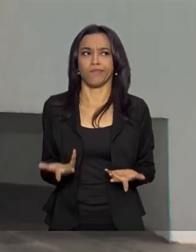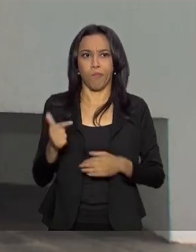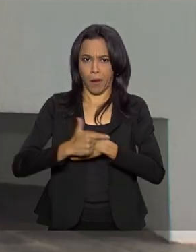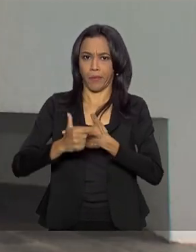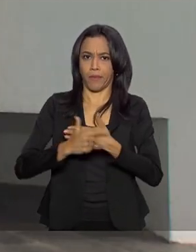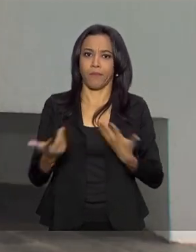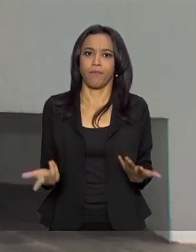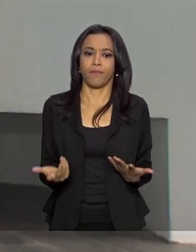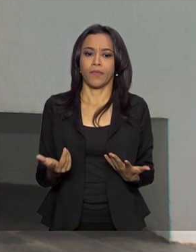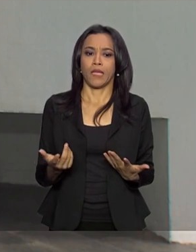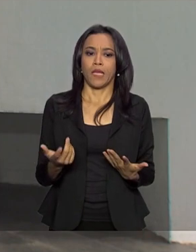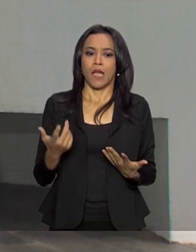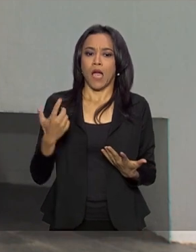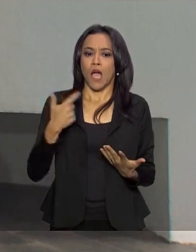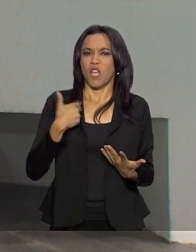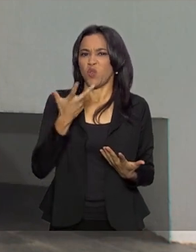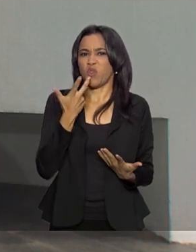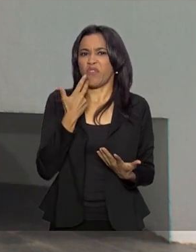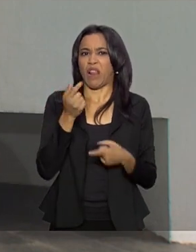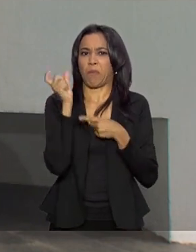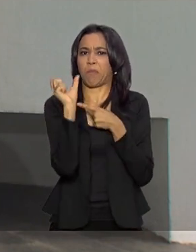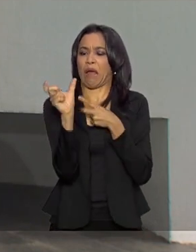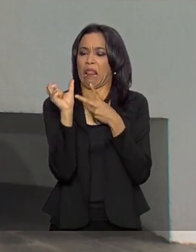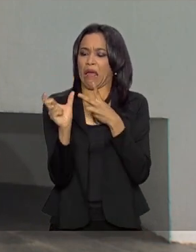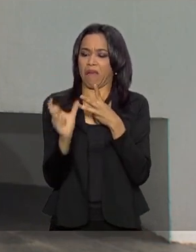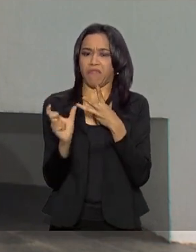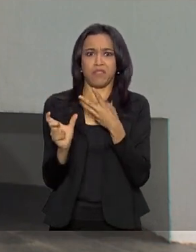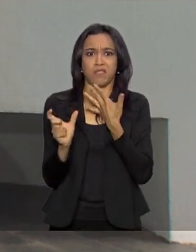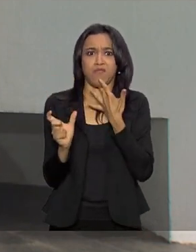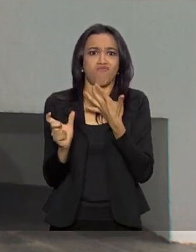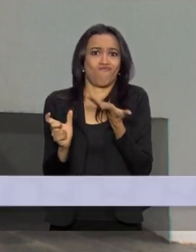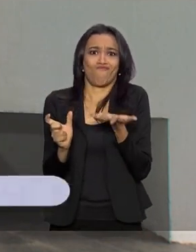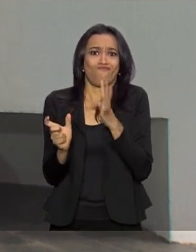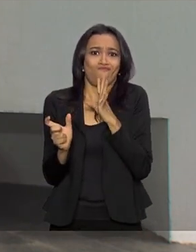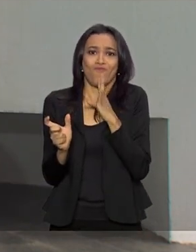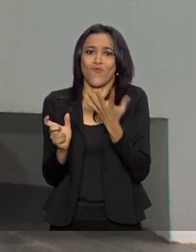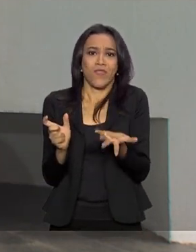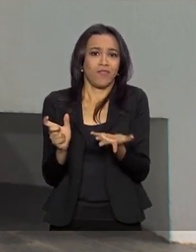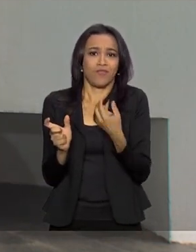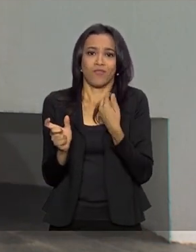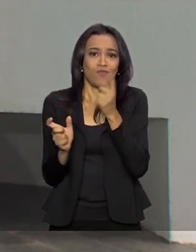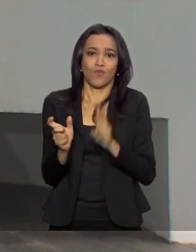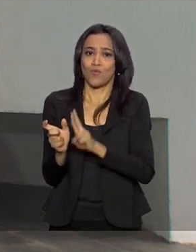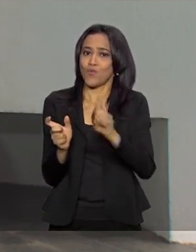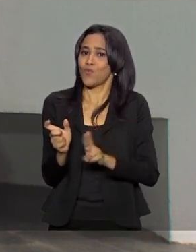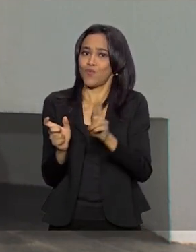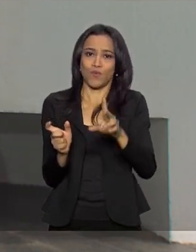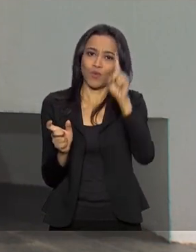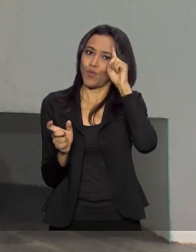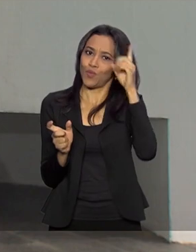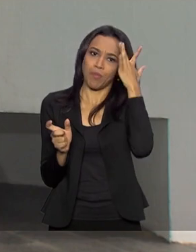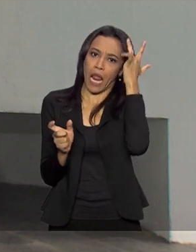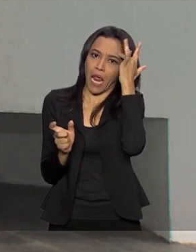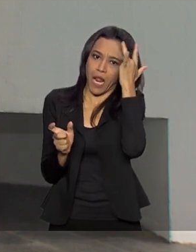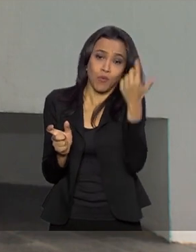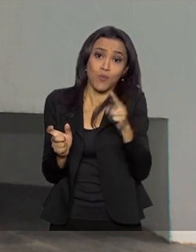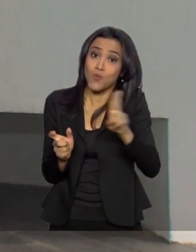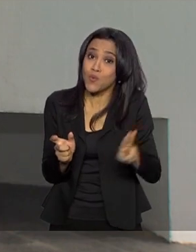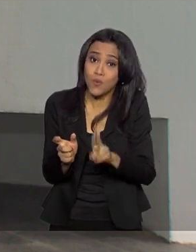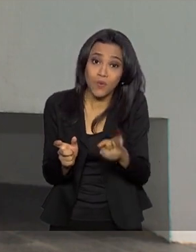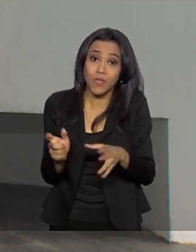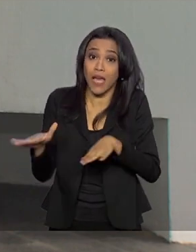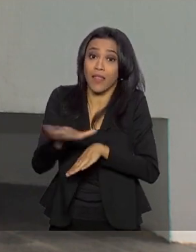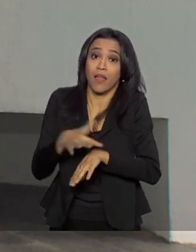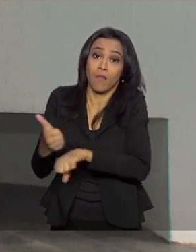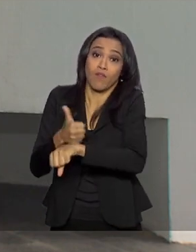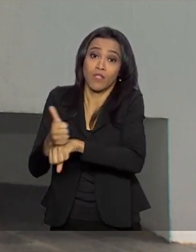aí eu vou ter que usar uma porção de termos que a gente não usa. Então, encadear aquilo dentro do